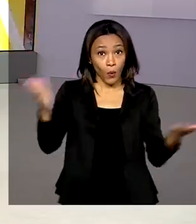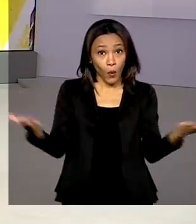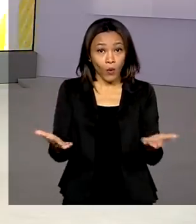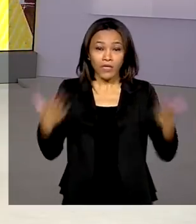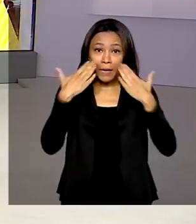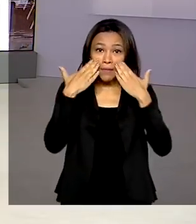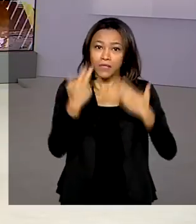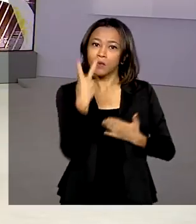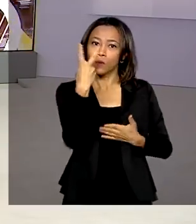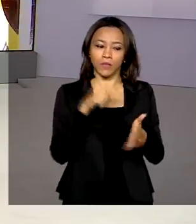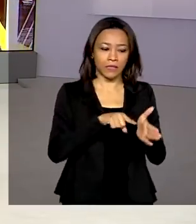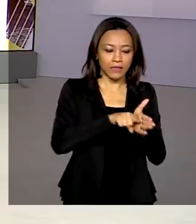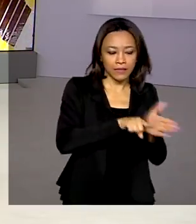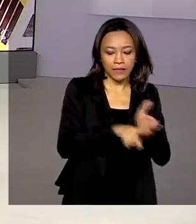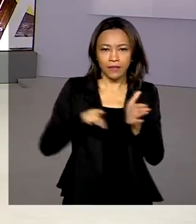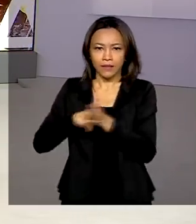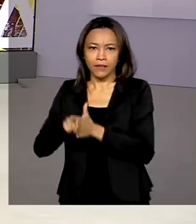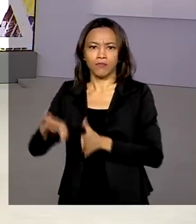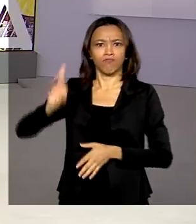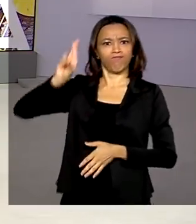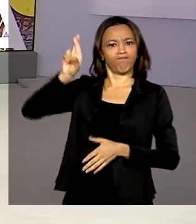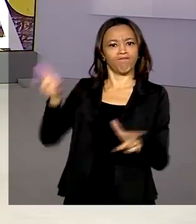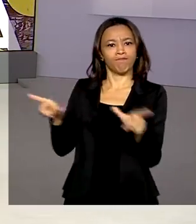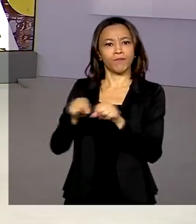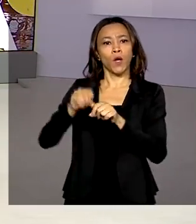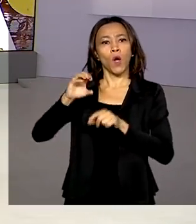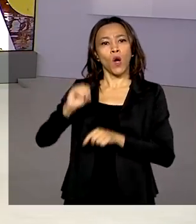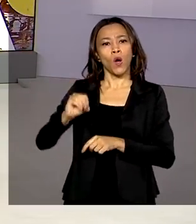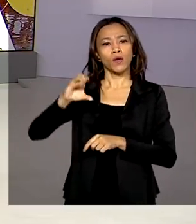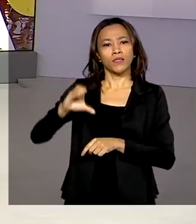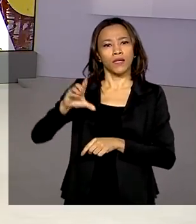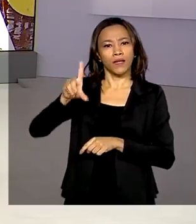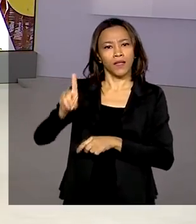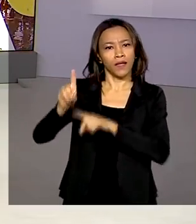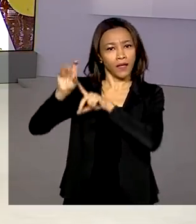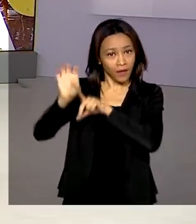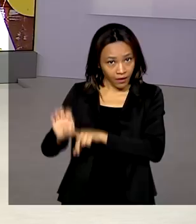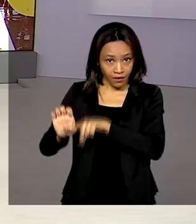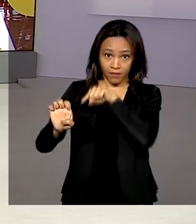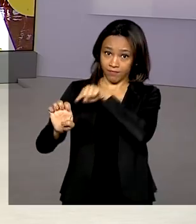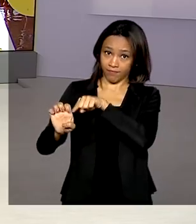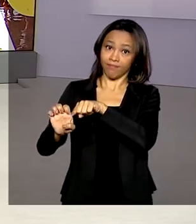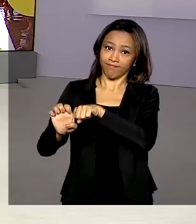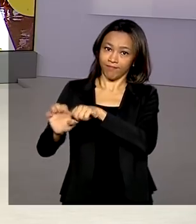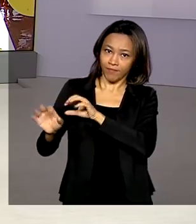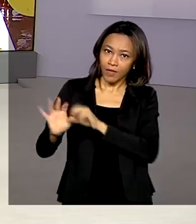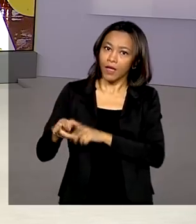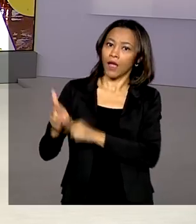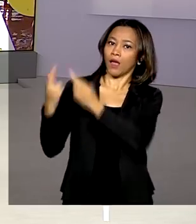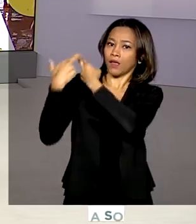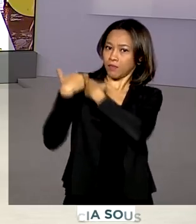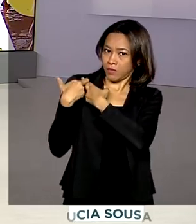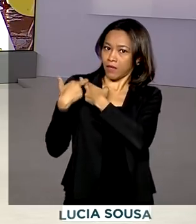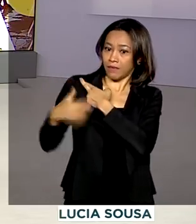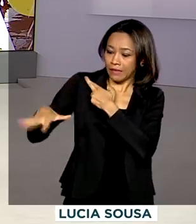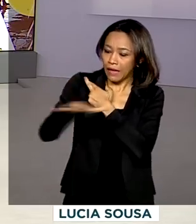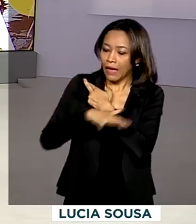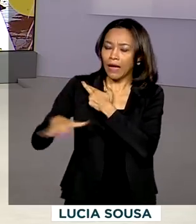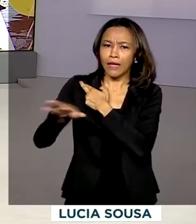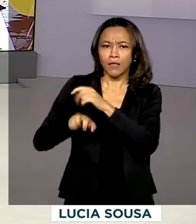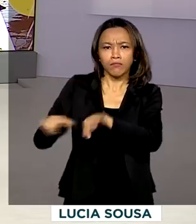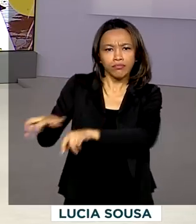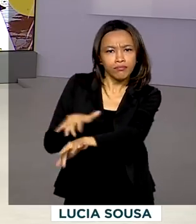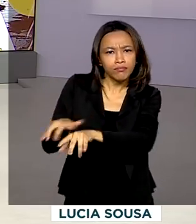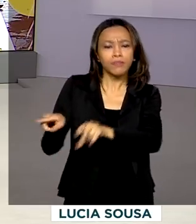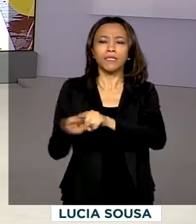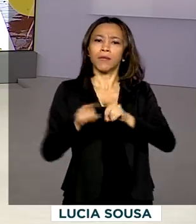dois estudos feitos pela OCDE, a Organização para a Cooperação e Desenvolvimento Econômico sobre a Era Digital e as